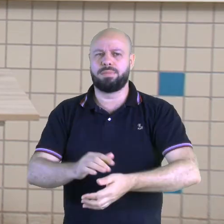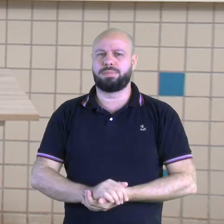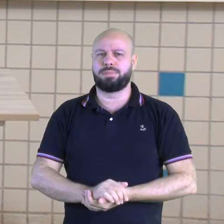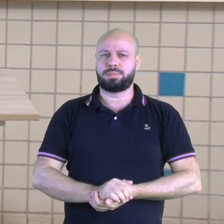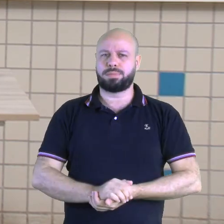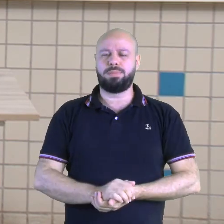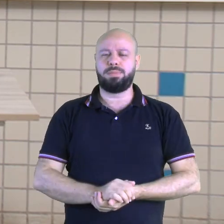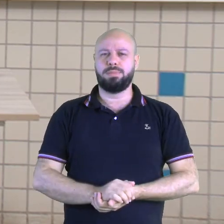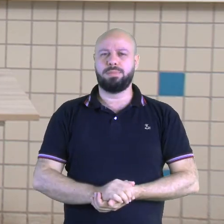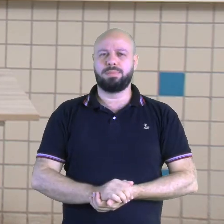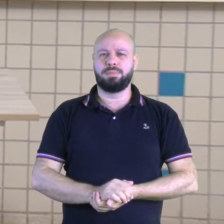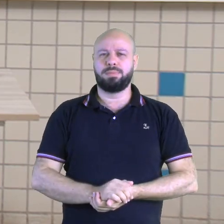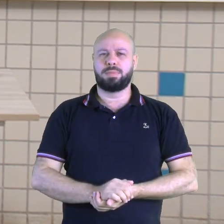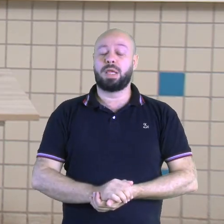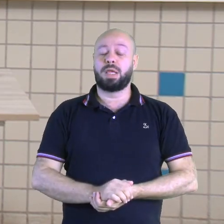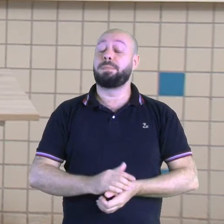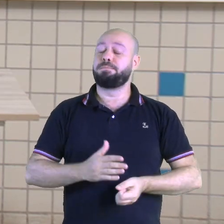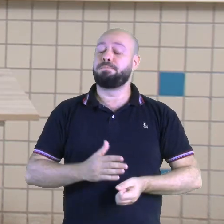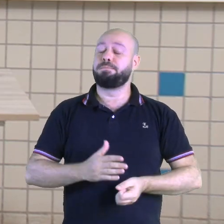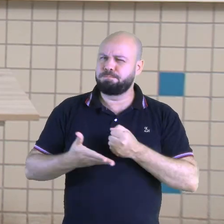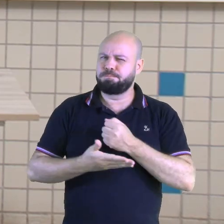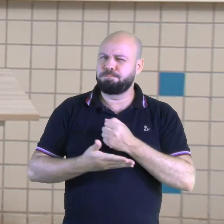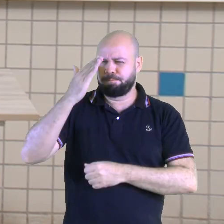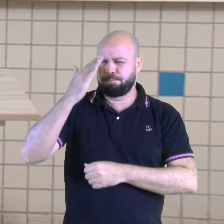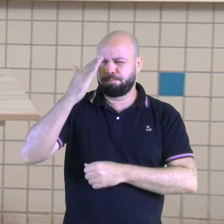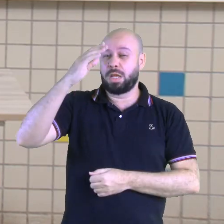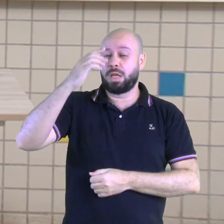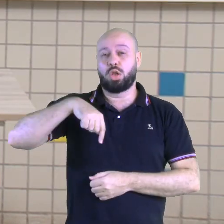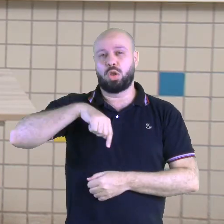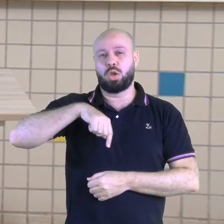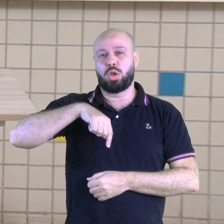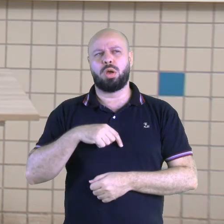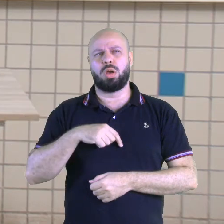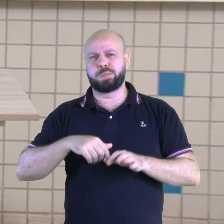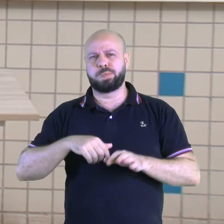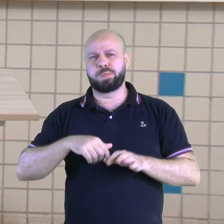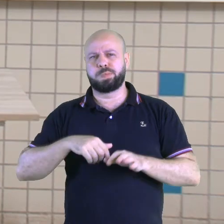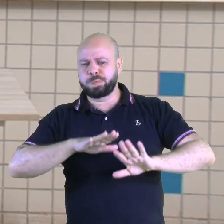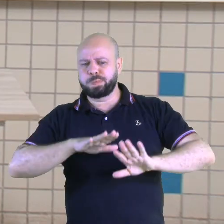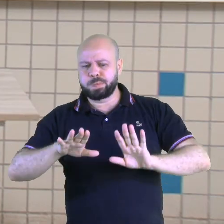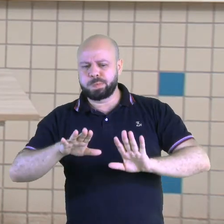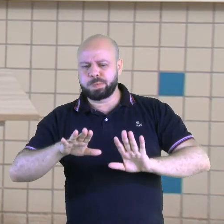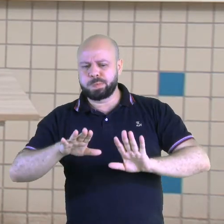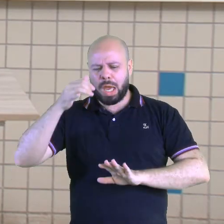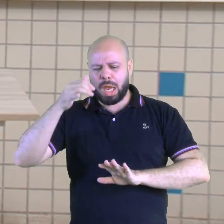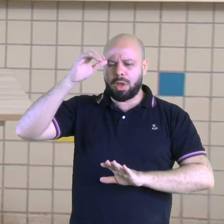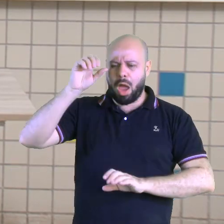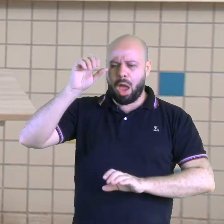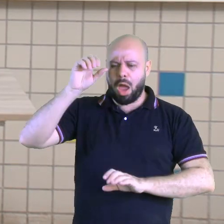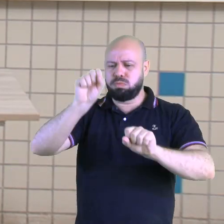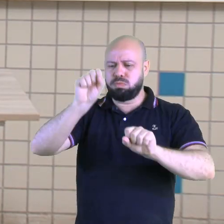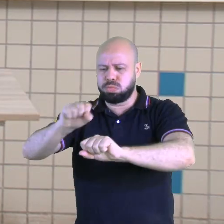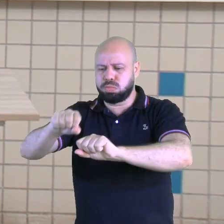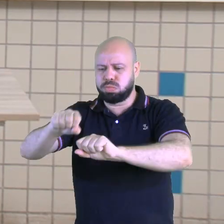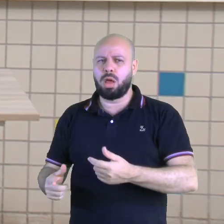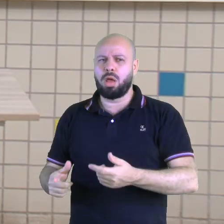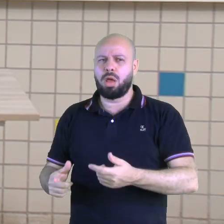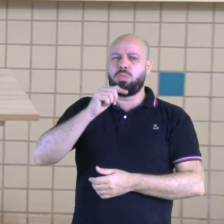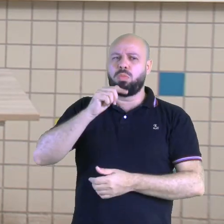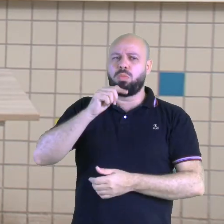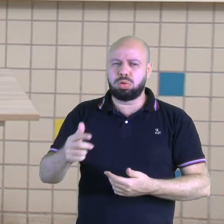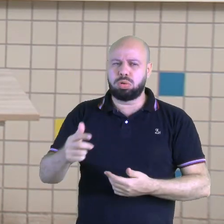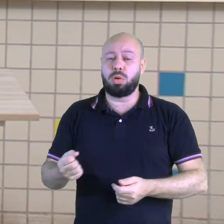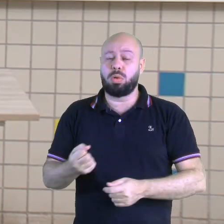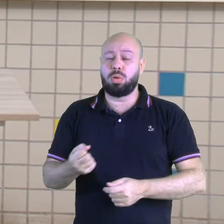é fundamental que nós tenhamos cuidado na preservação desses nossos recursos, que são os recursos